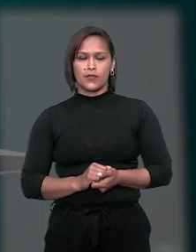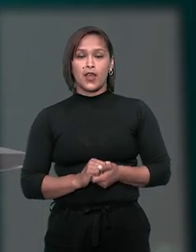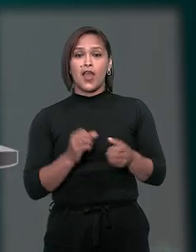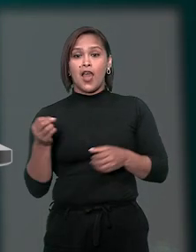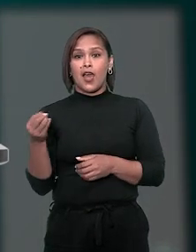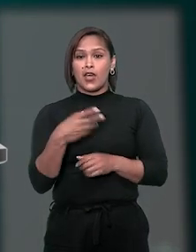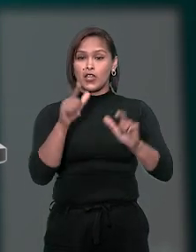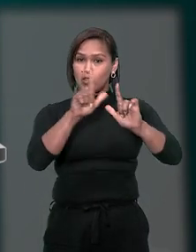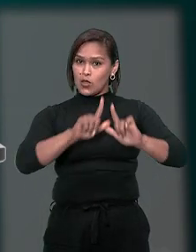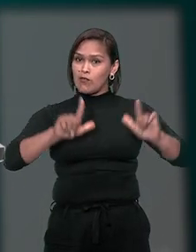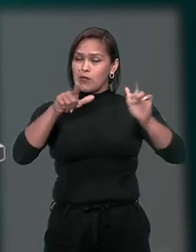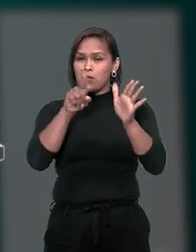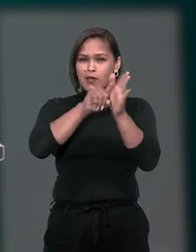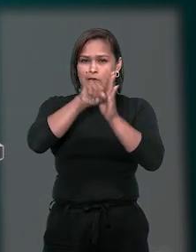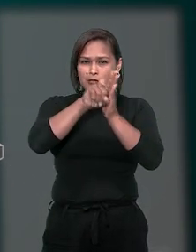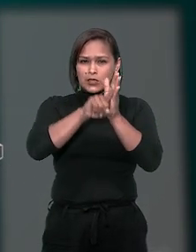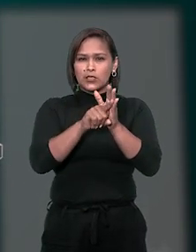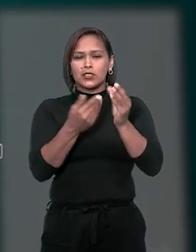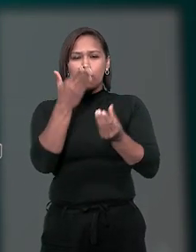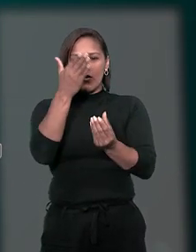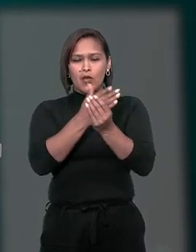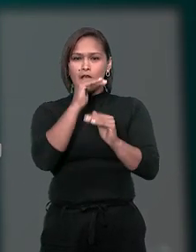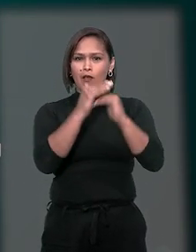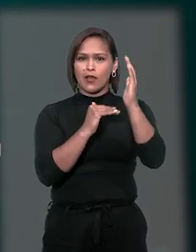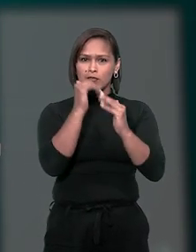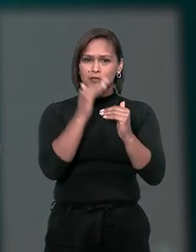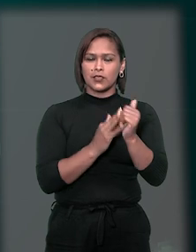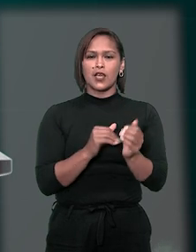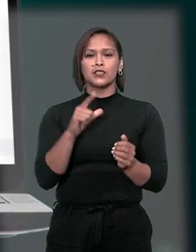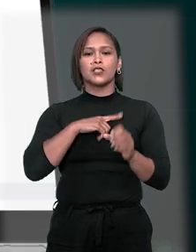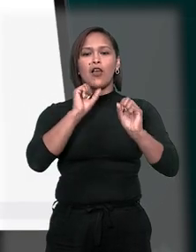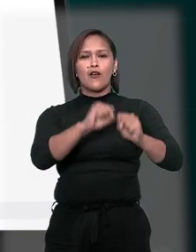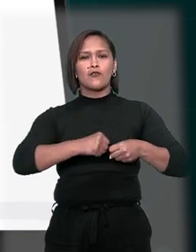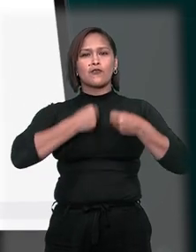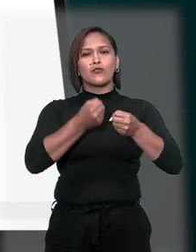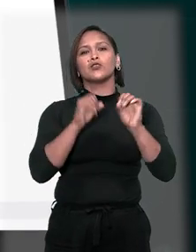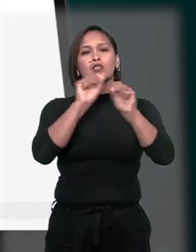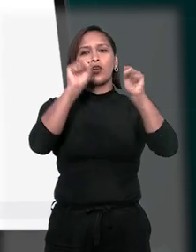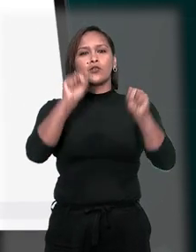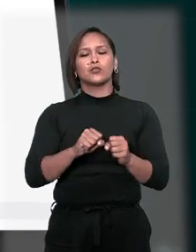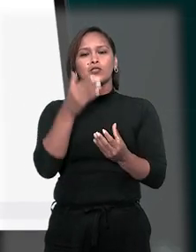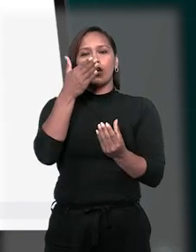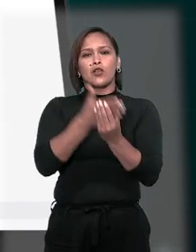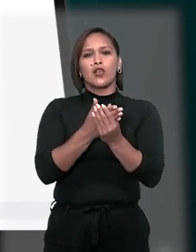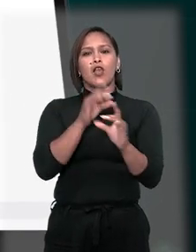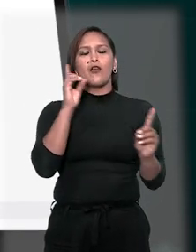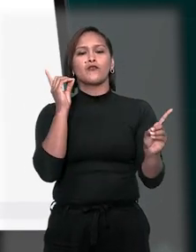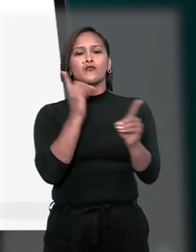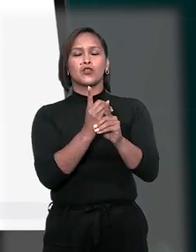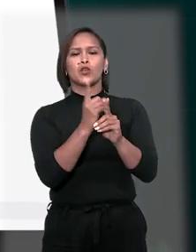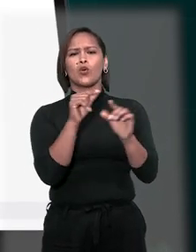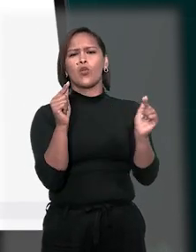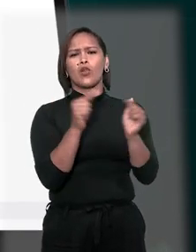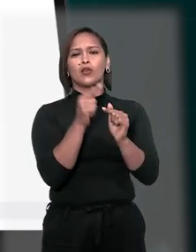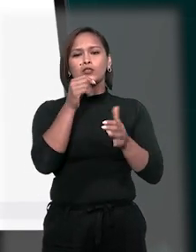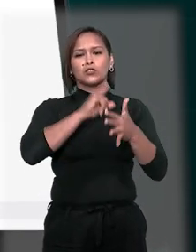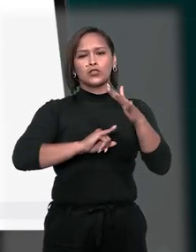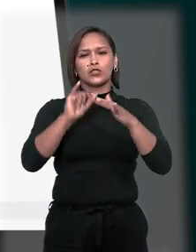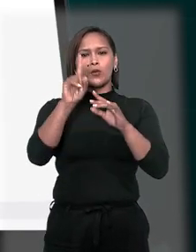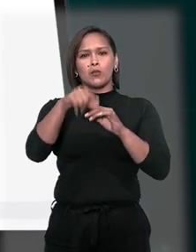A nova página da pesquisa de precedentes qualificados fortalece o sistema de precedentes vinculantes,